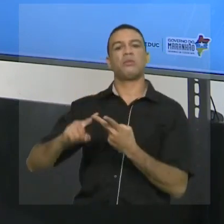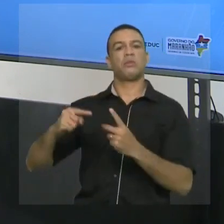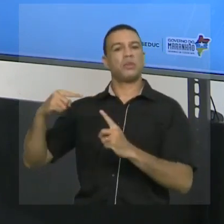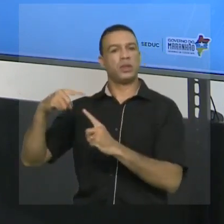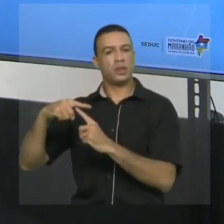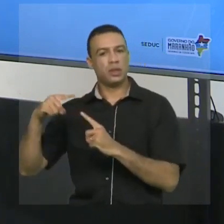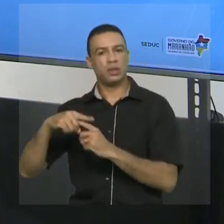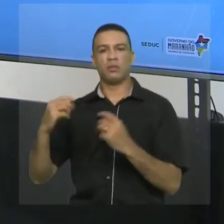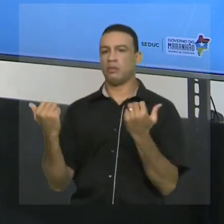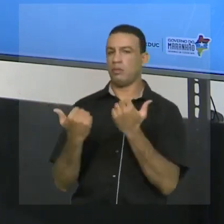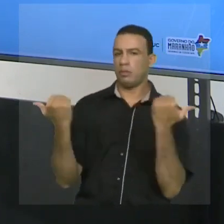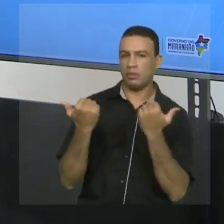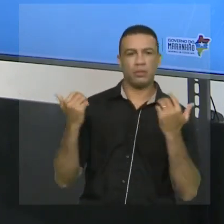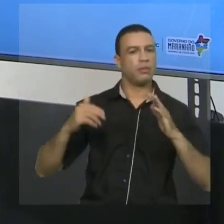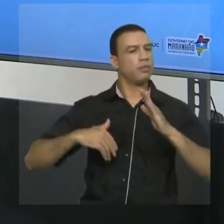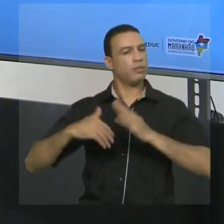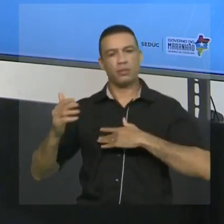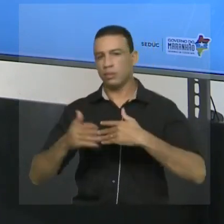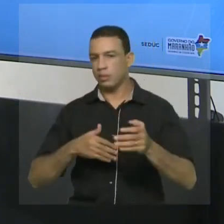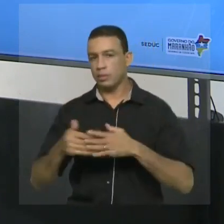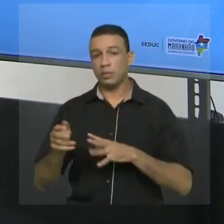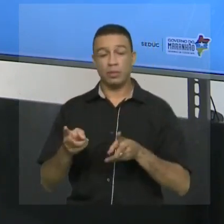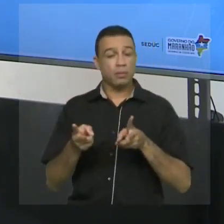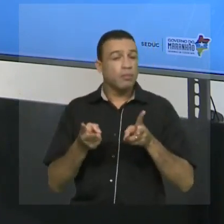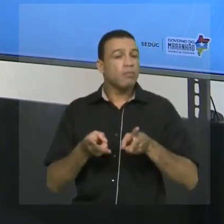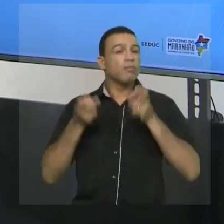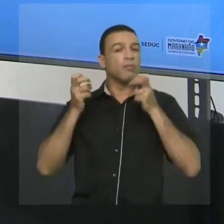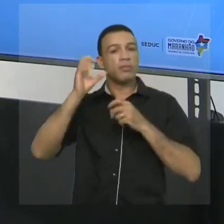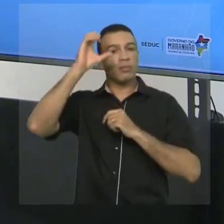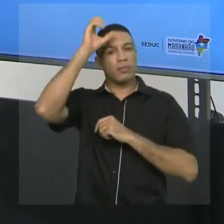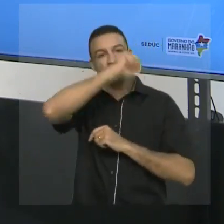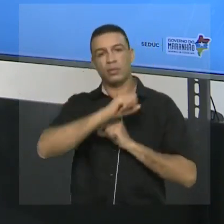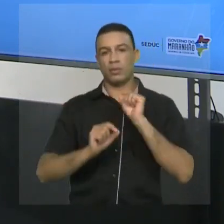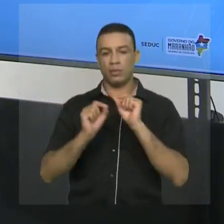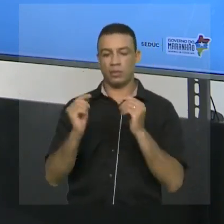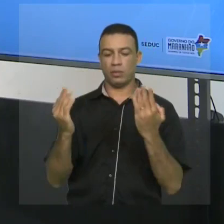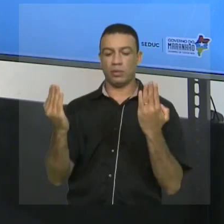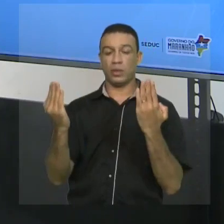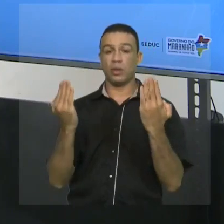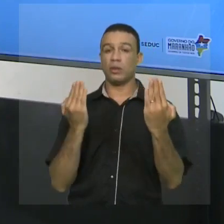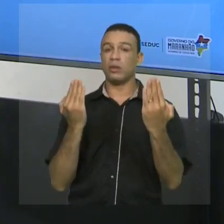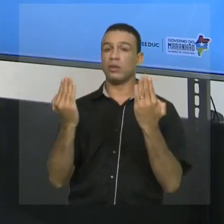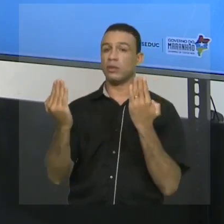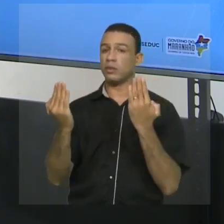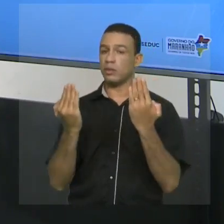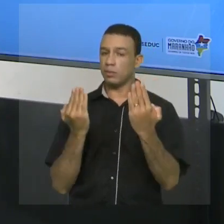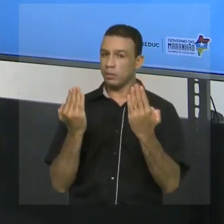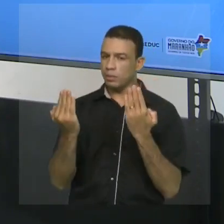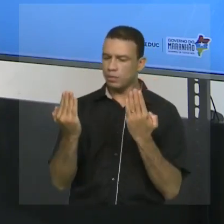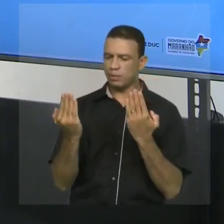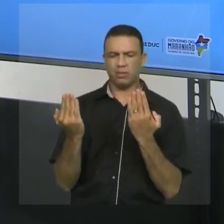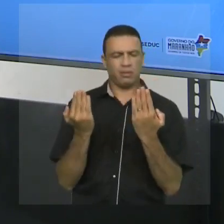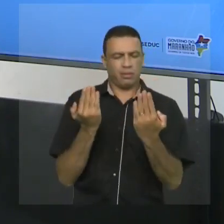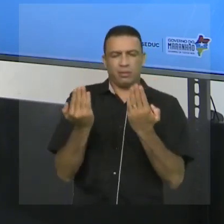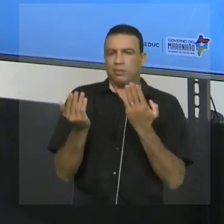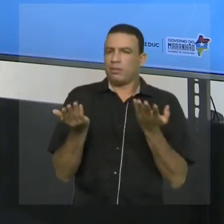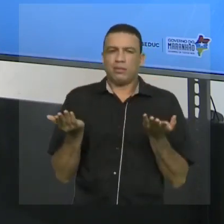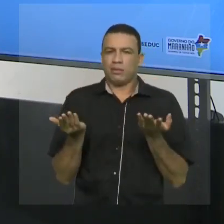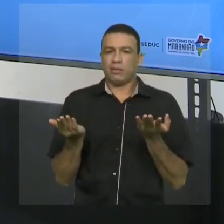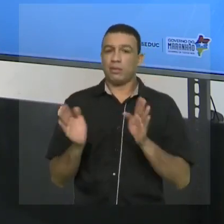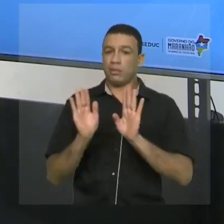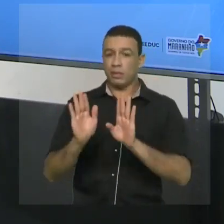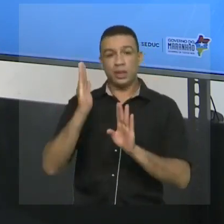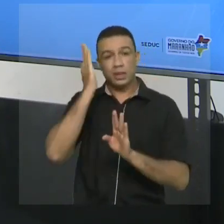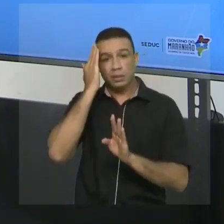decimal, uma das coisas que você precisa aprender é comparar. E o que é comparar? É falar se um é